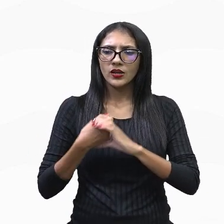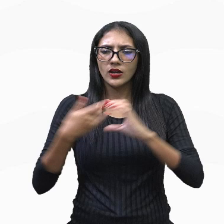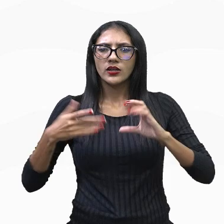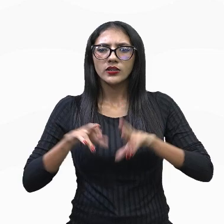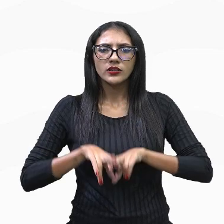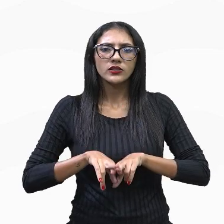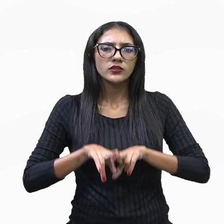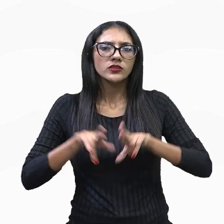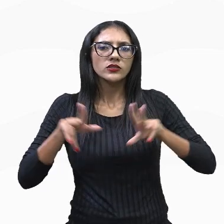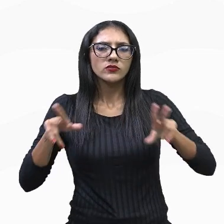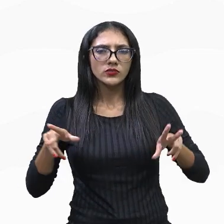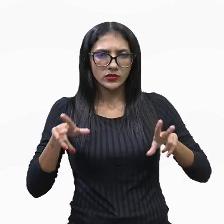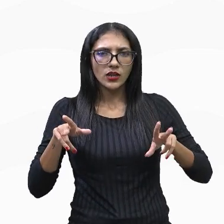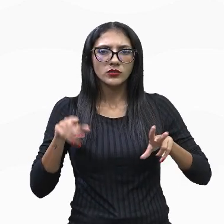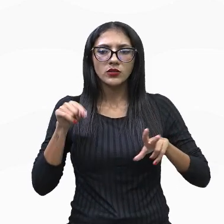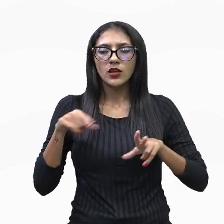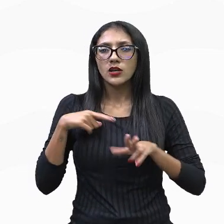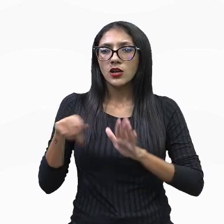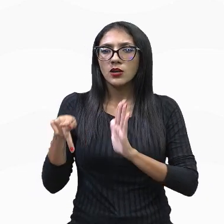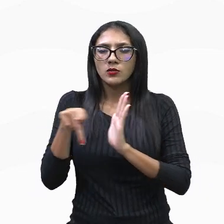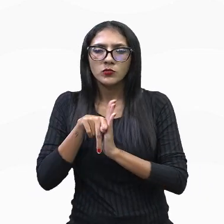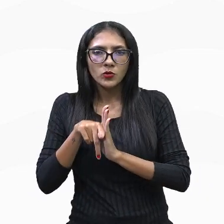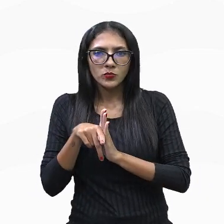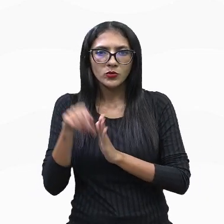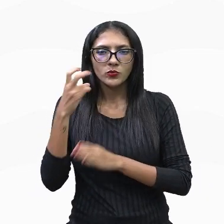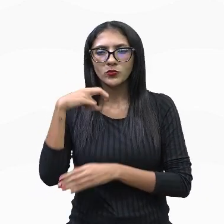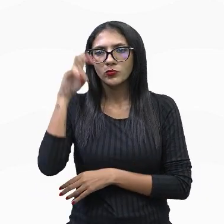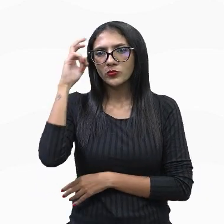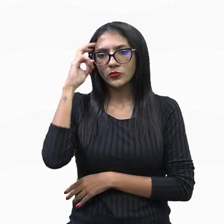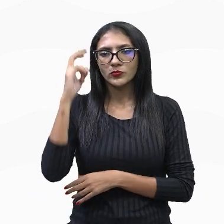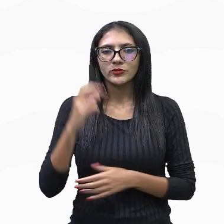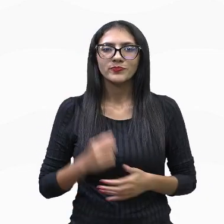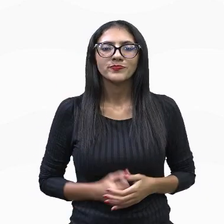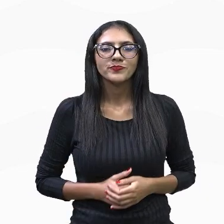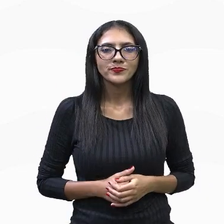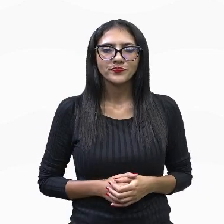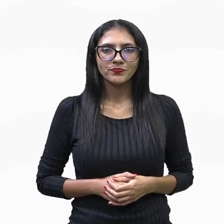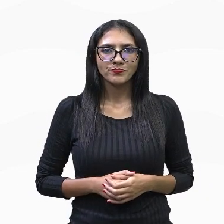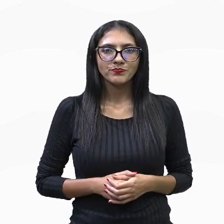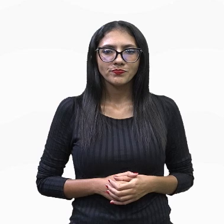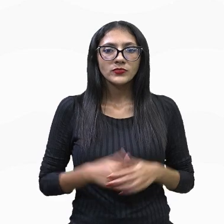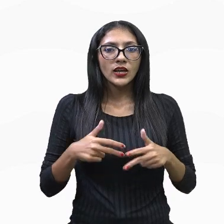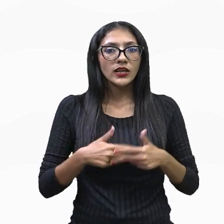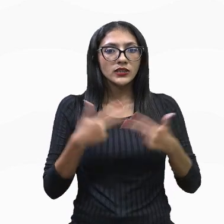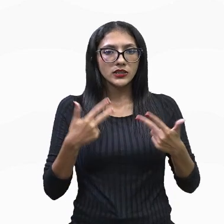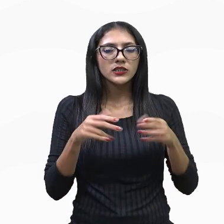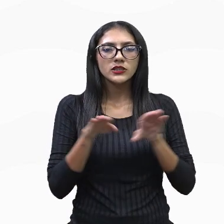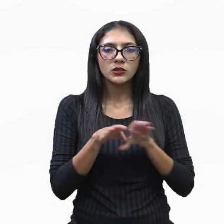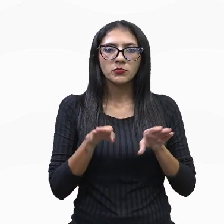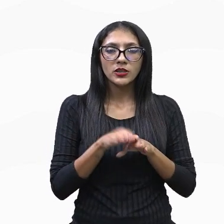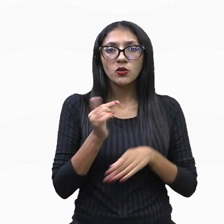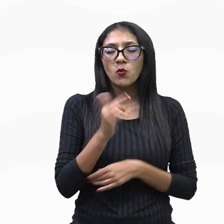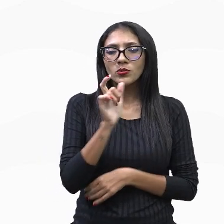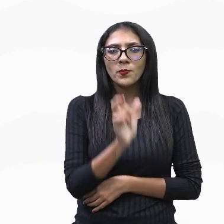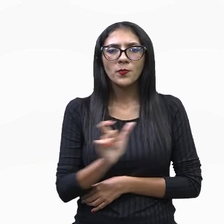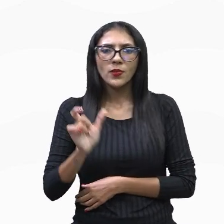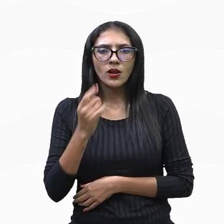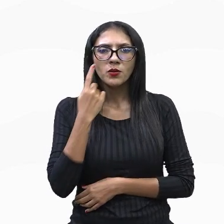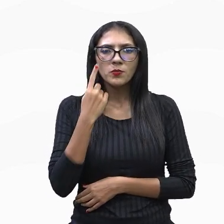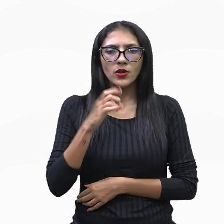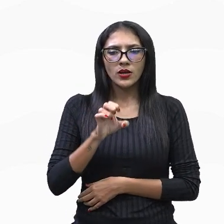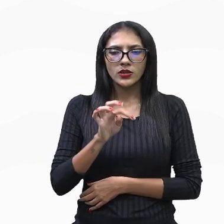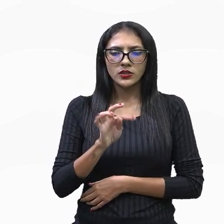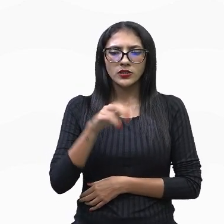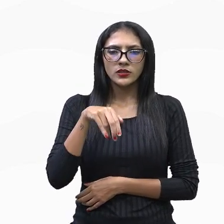por sua especificidade cultural. Junto com etnia vem o termo etnicidade. O que é isso? É um